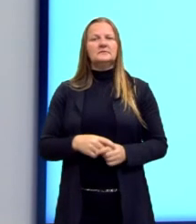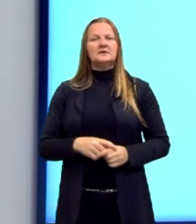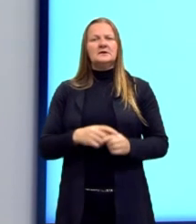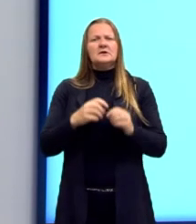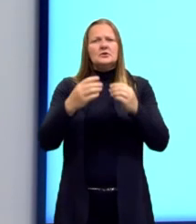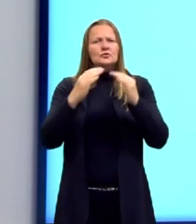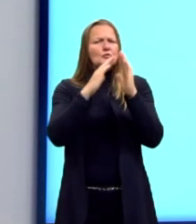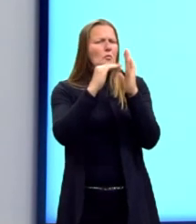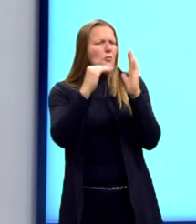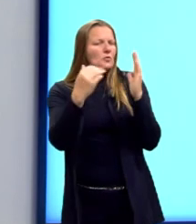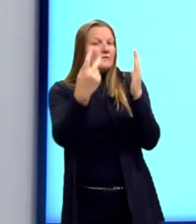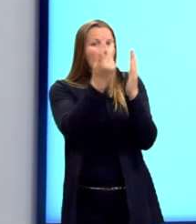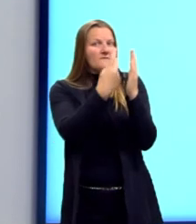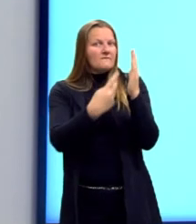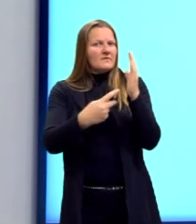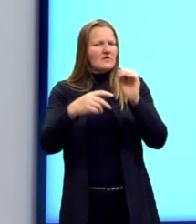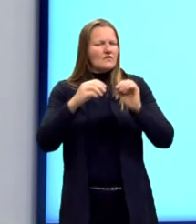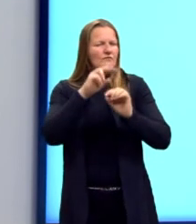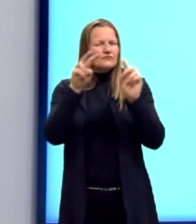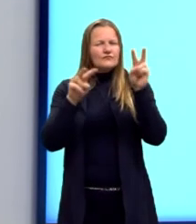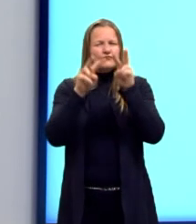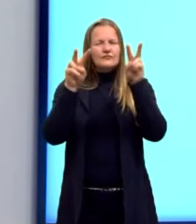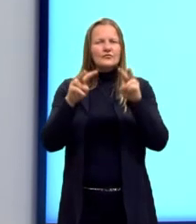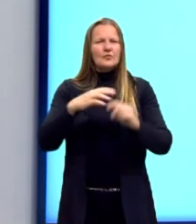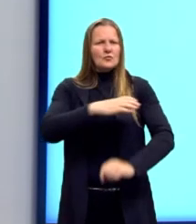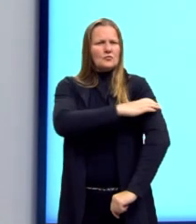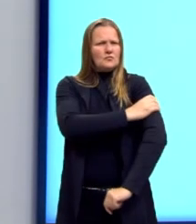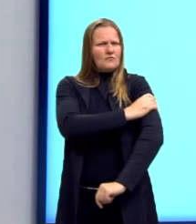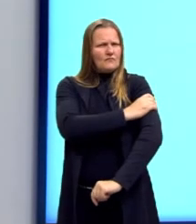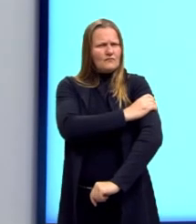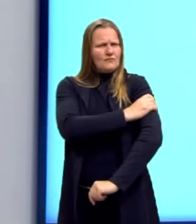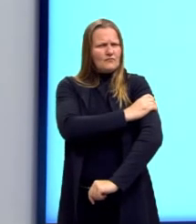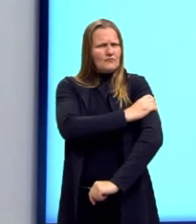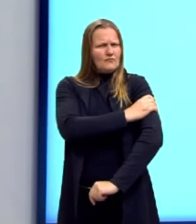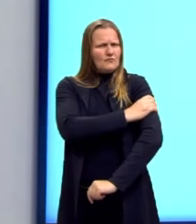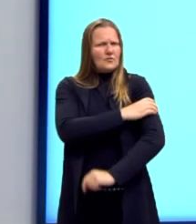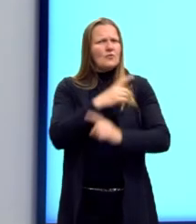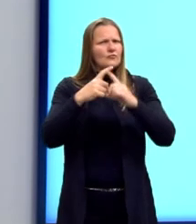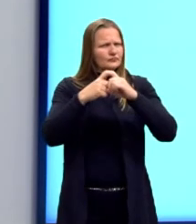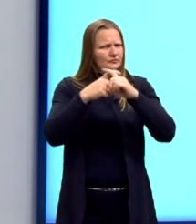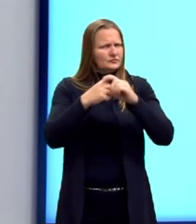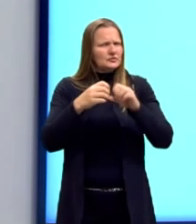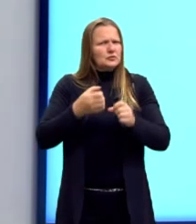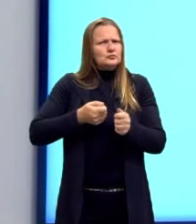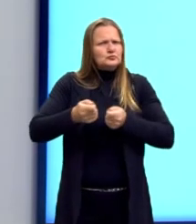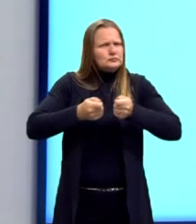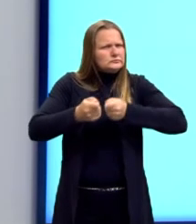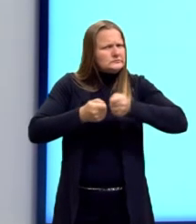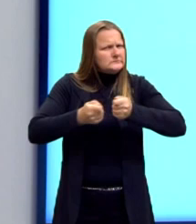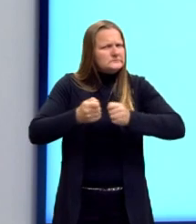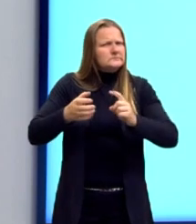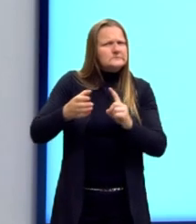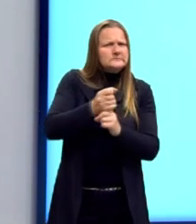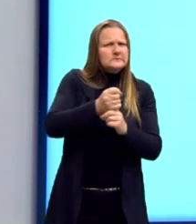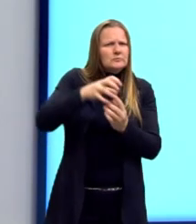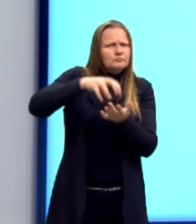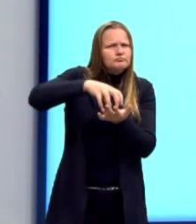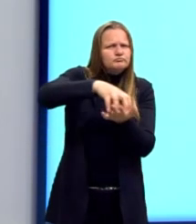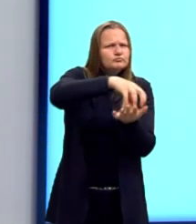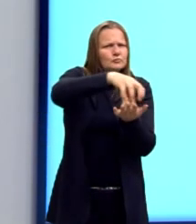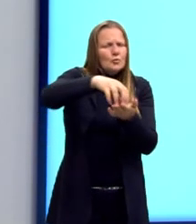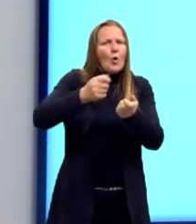estética, né, esse visual do nazifascismo, as estratégias de dominação, né, os regimes